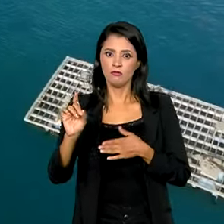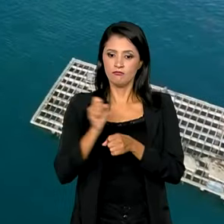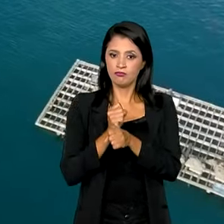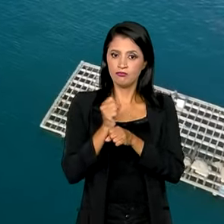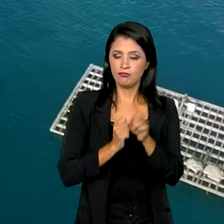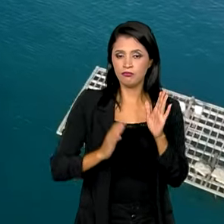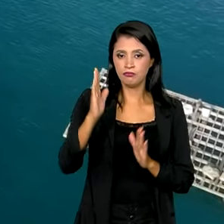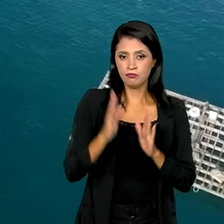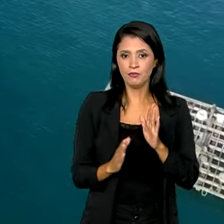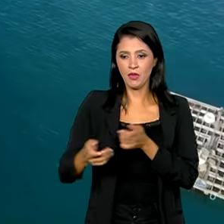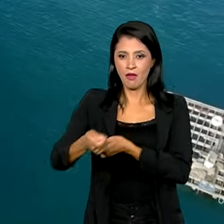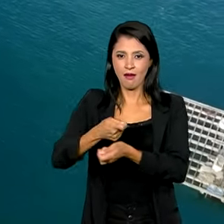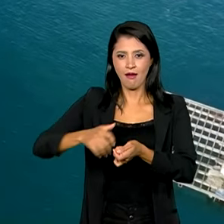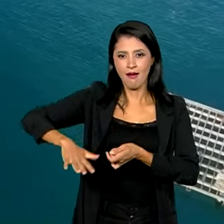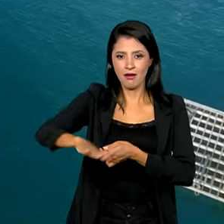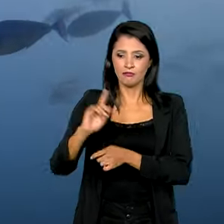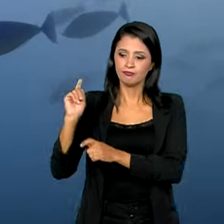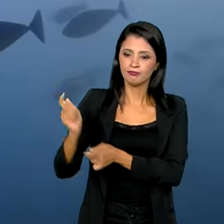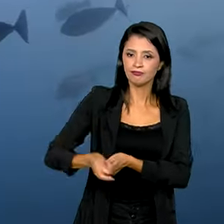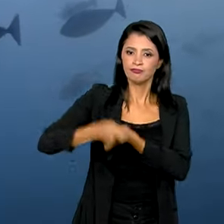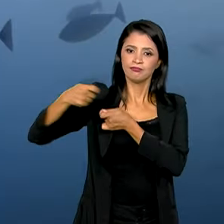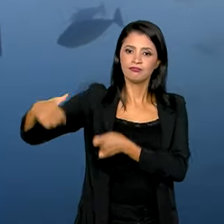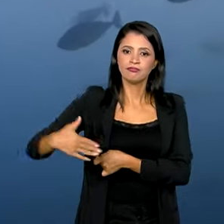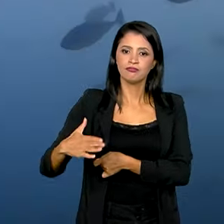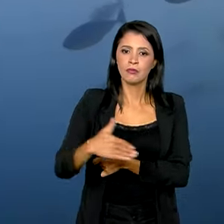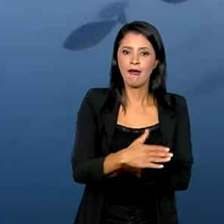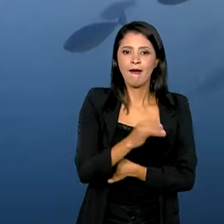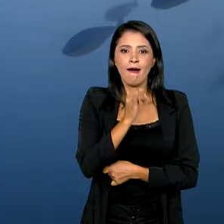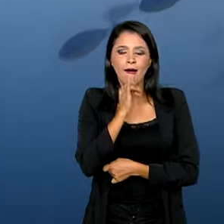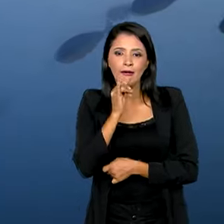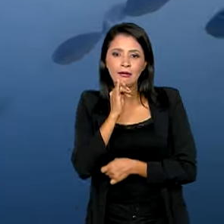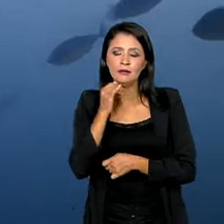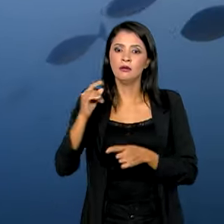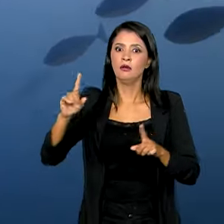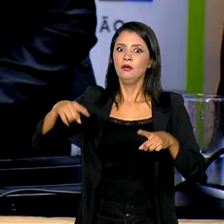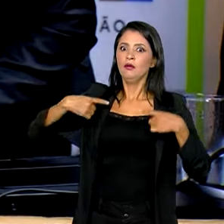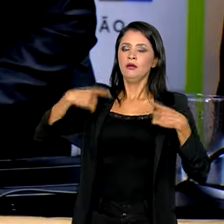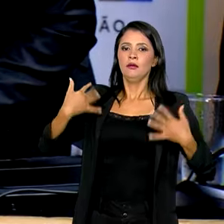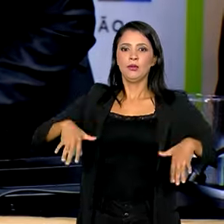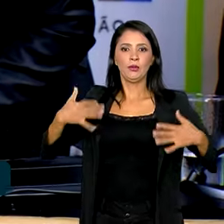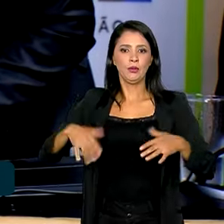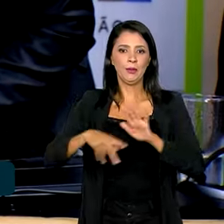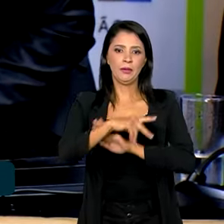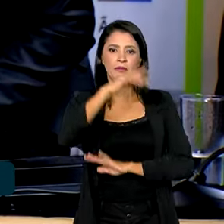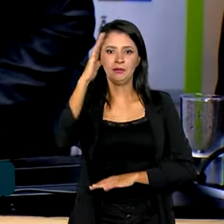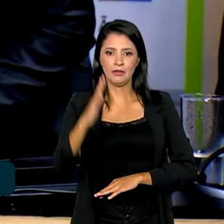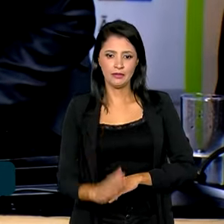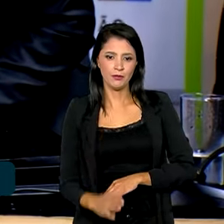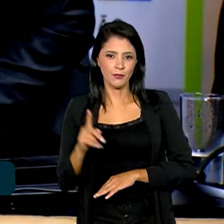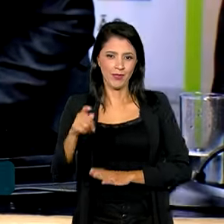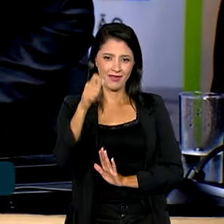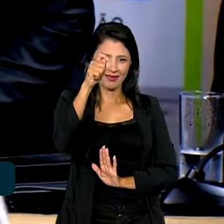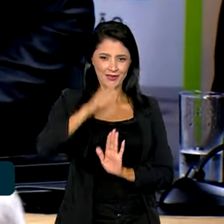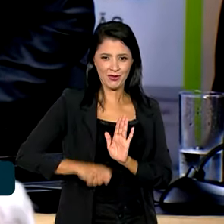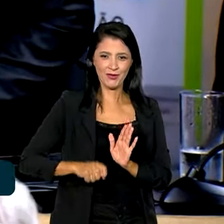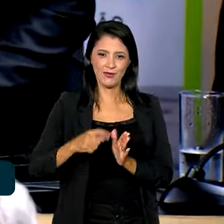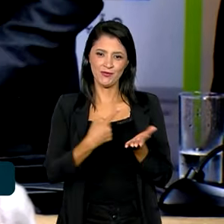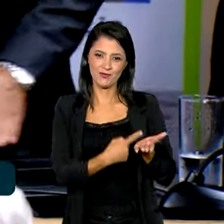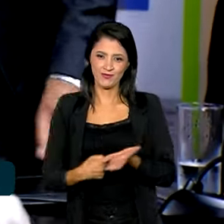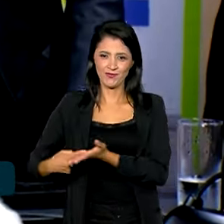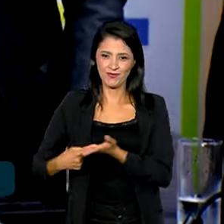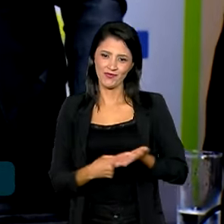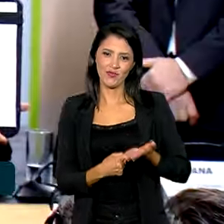ano, o mercado mundial de pescados ainda é um desafio para o Brasil. A partir da assinatura de um acordo de